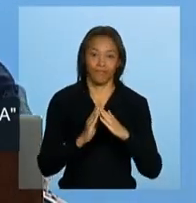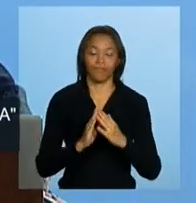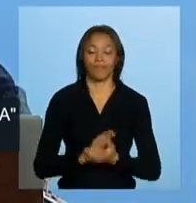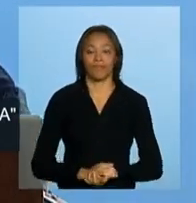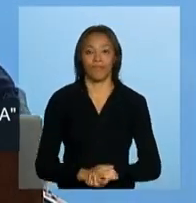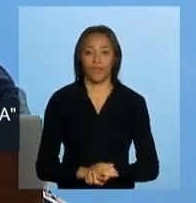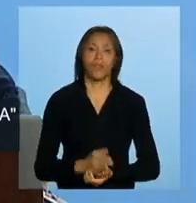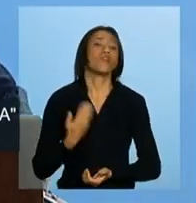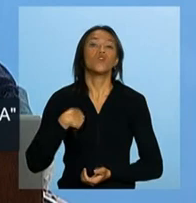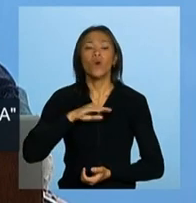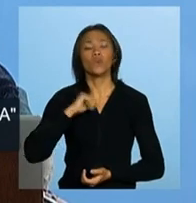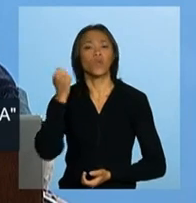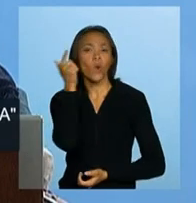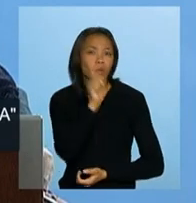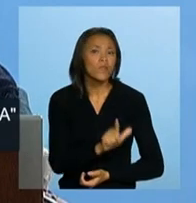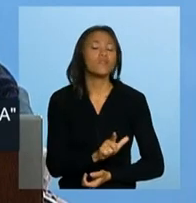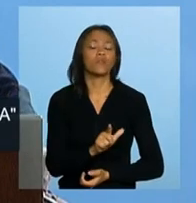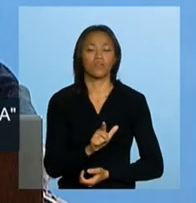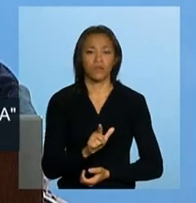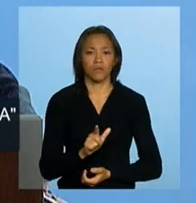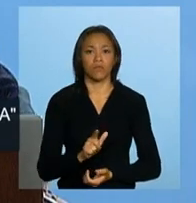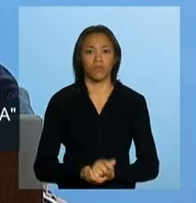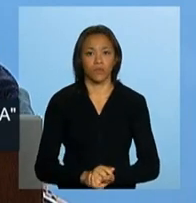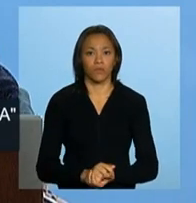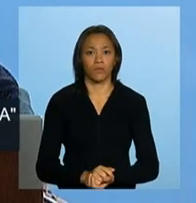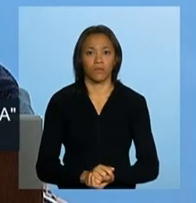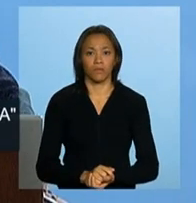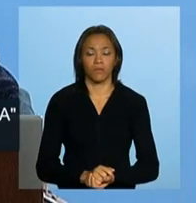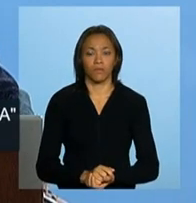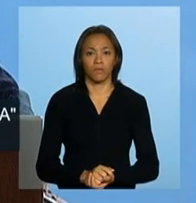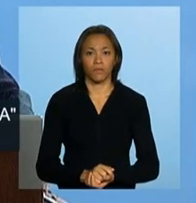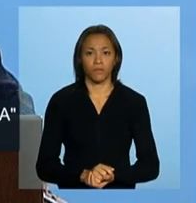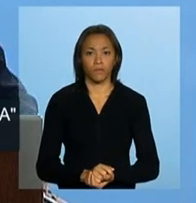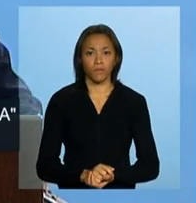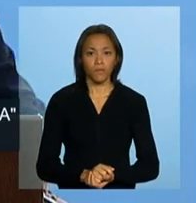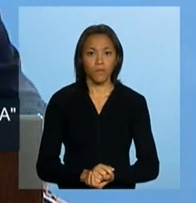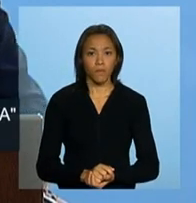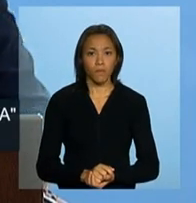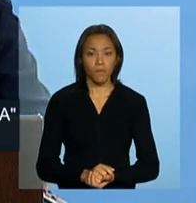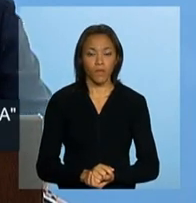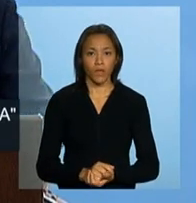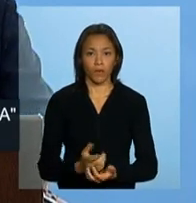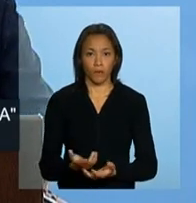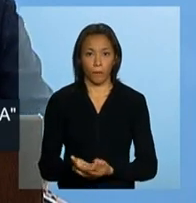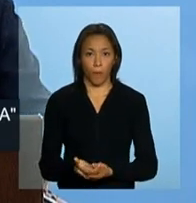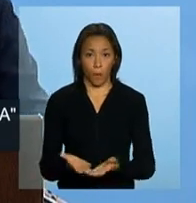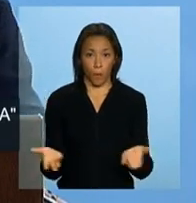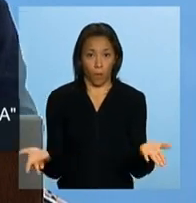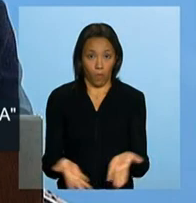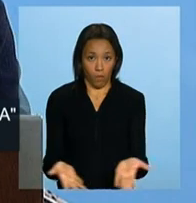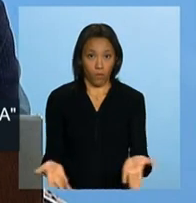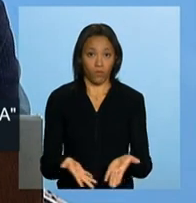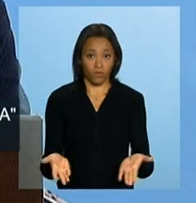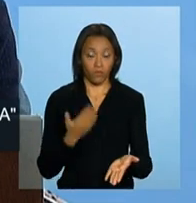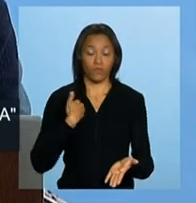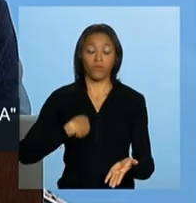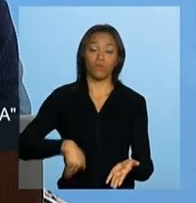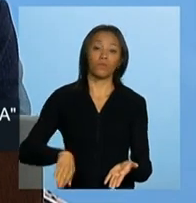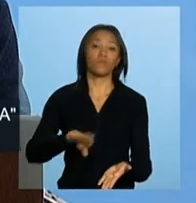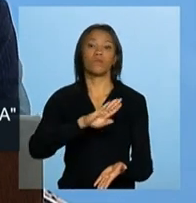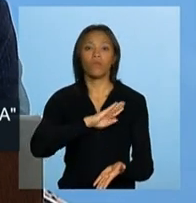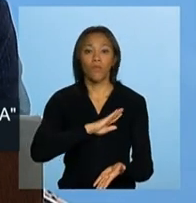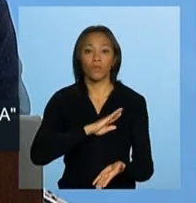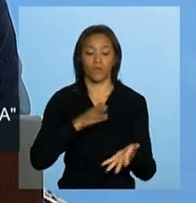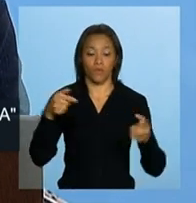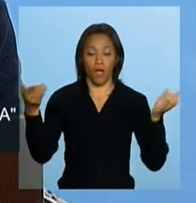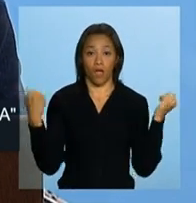Superamos essa variável econômica. E hoje nós estamos nessa